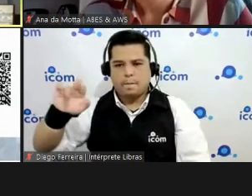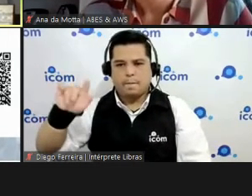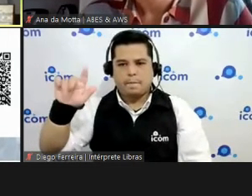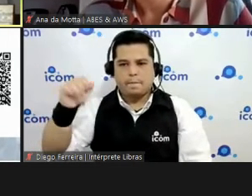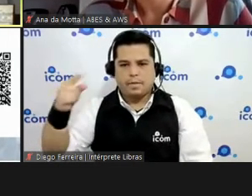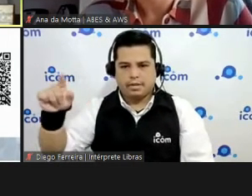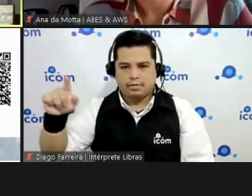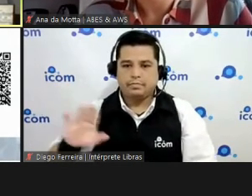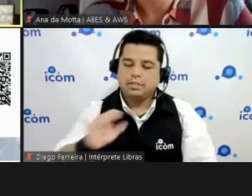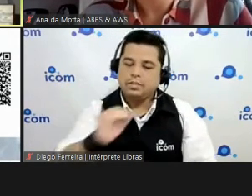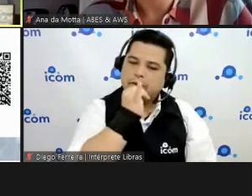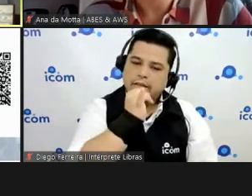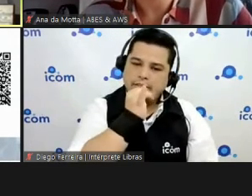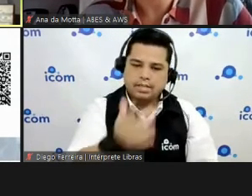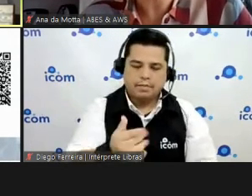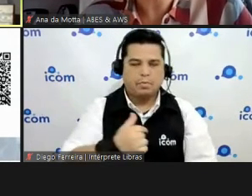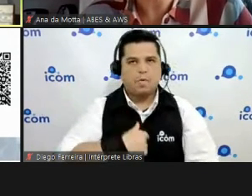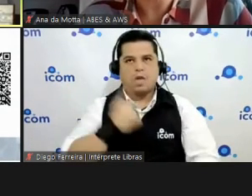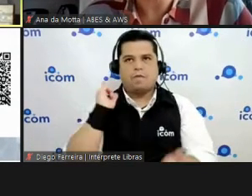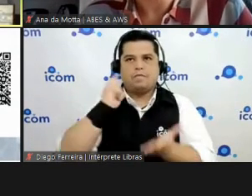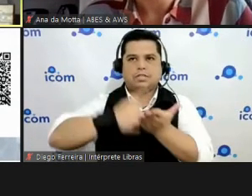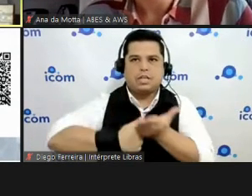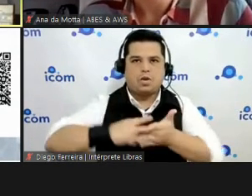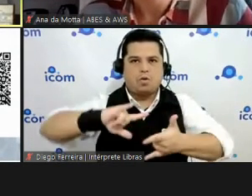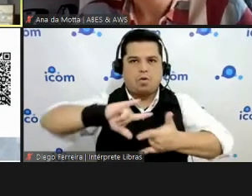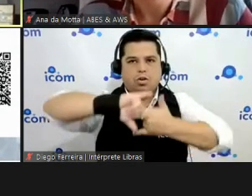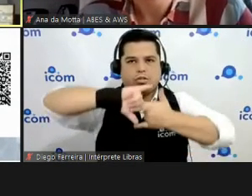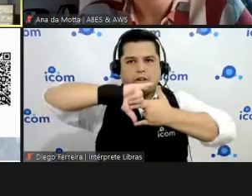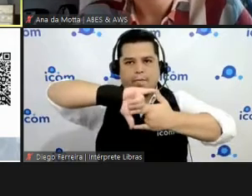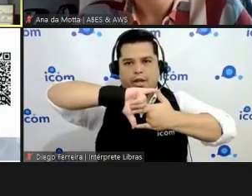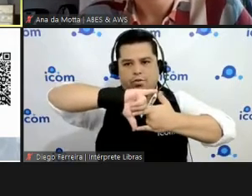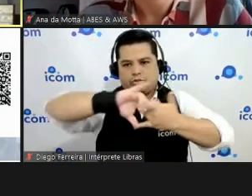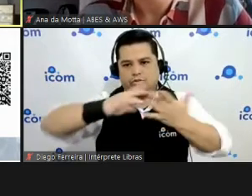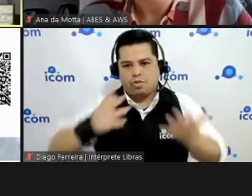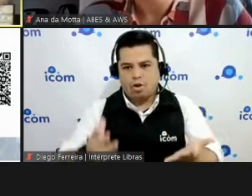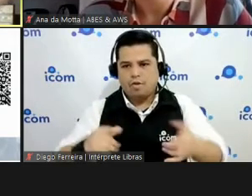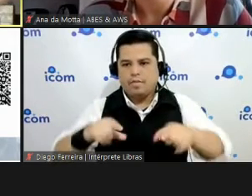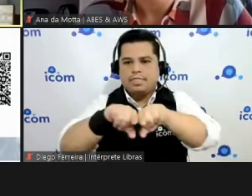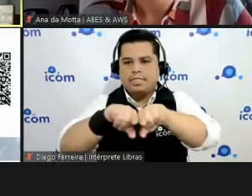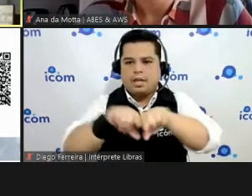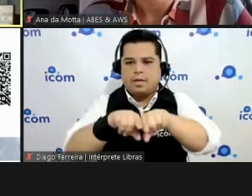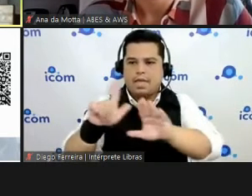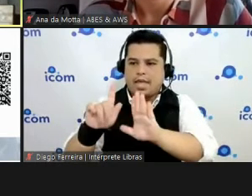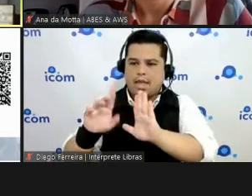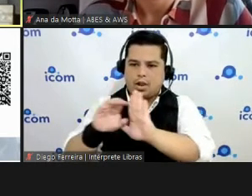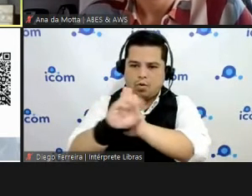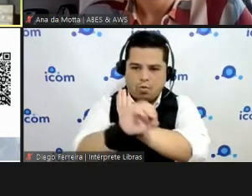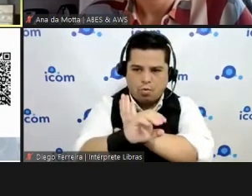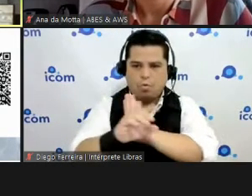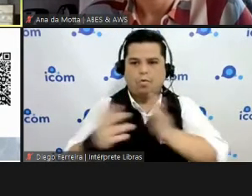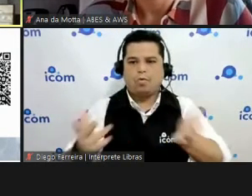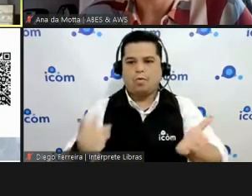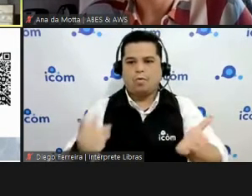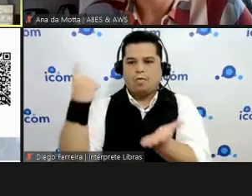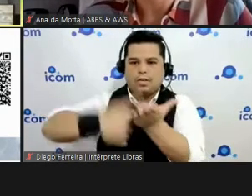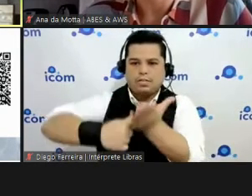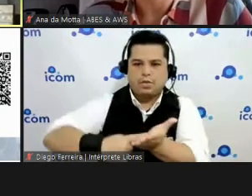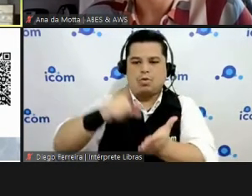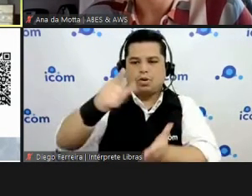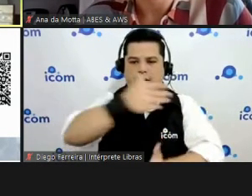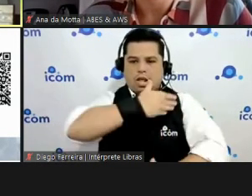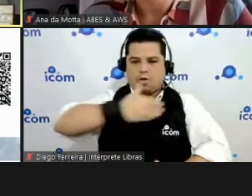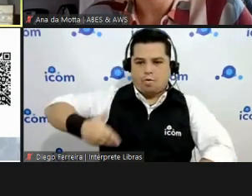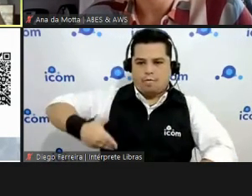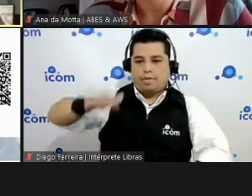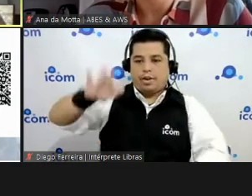Microsoft em acordo né? de grande fornecedor com o governo federal a Google fez o acordo dela de com o